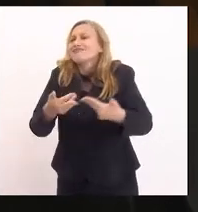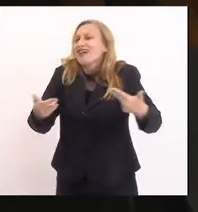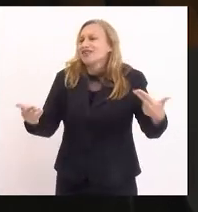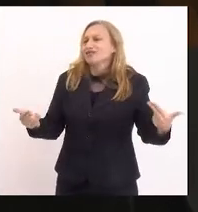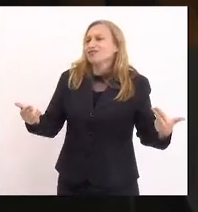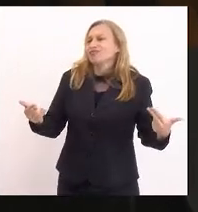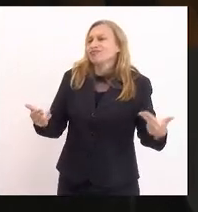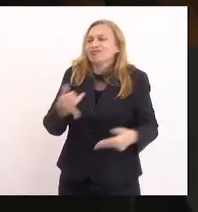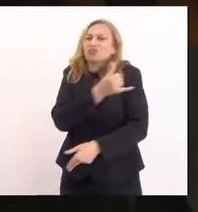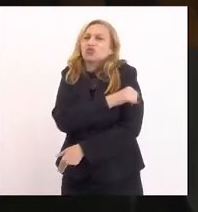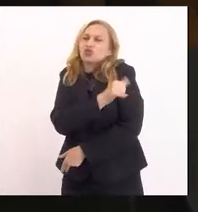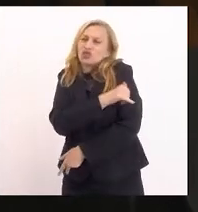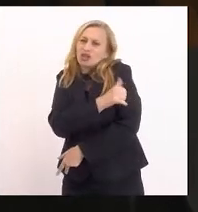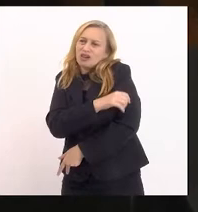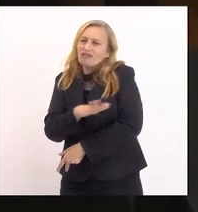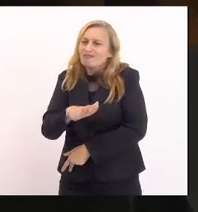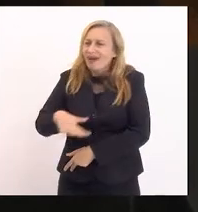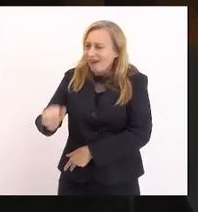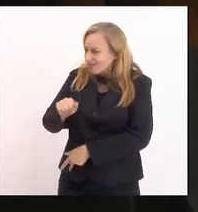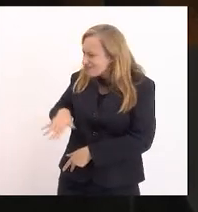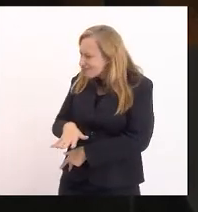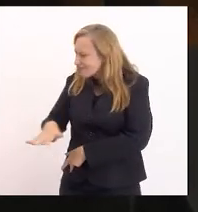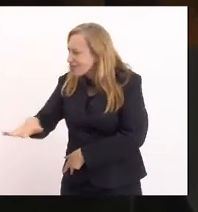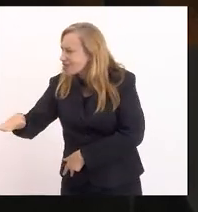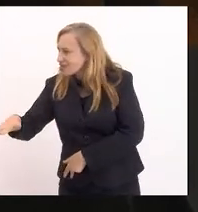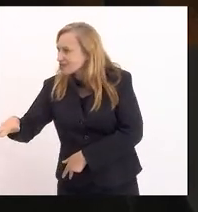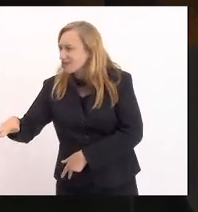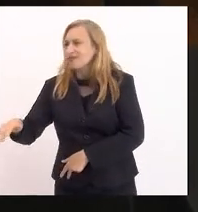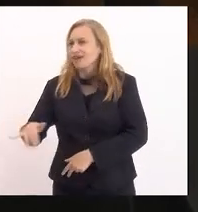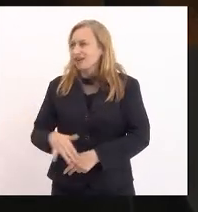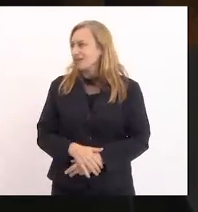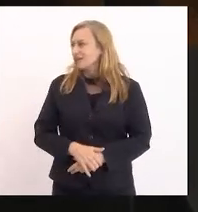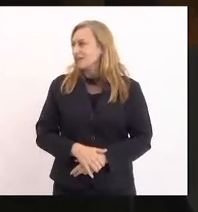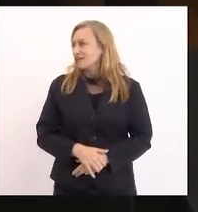Janeiro, nos territórios periféricos, nos territórios de favela,